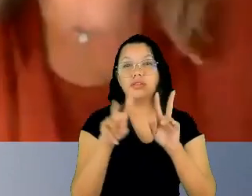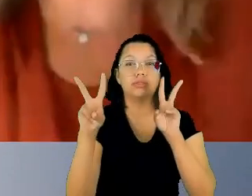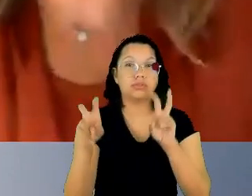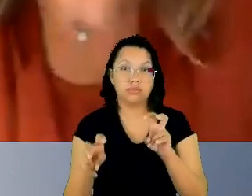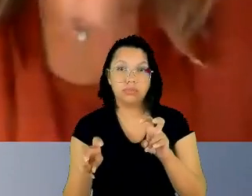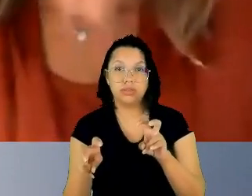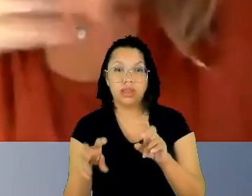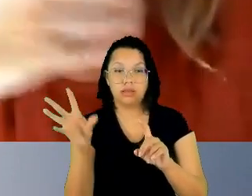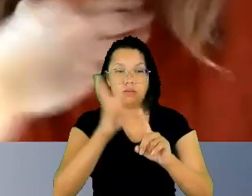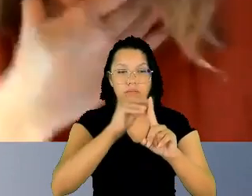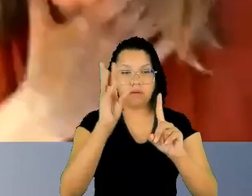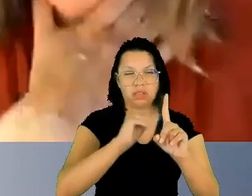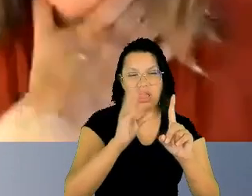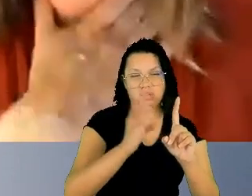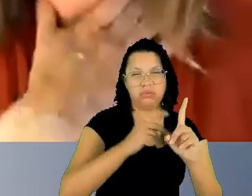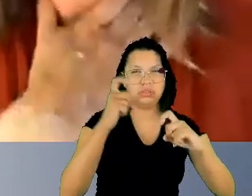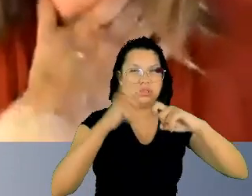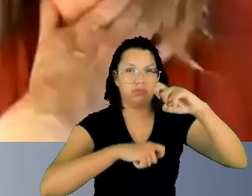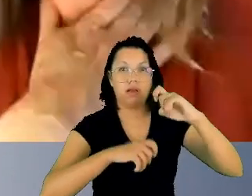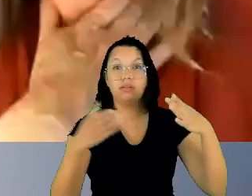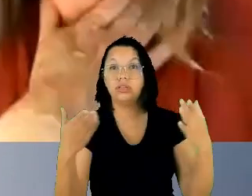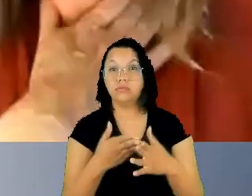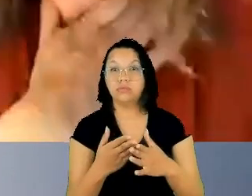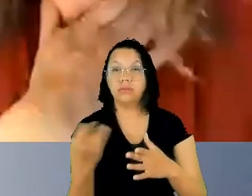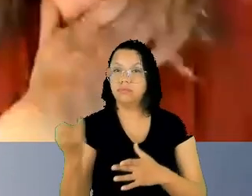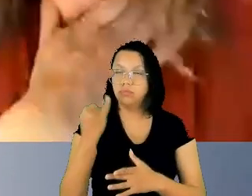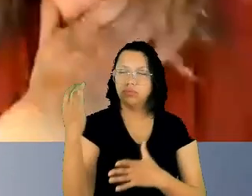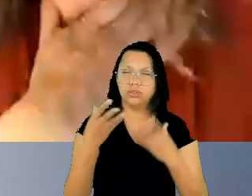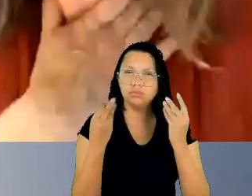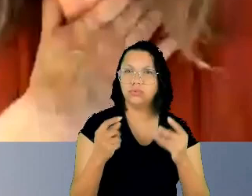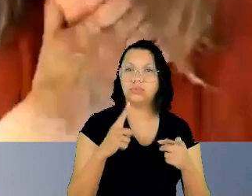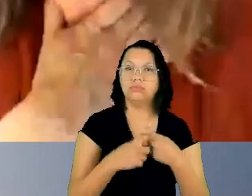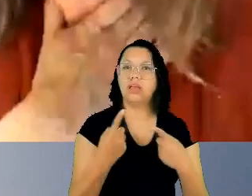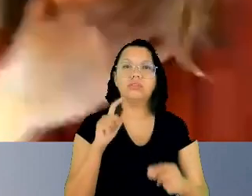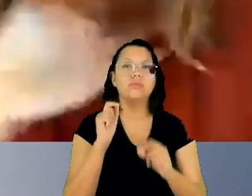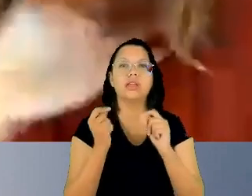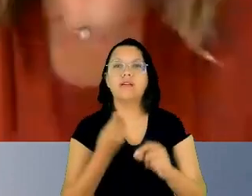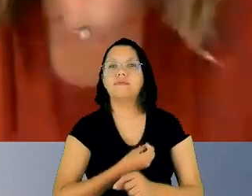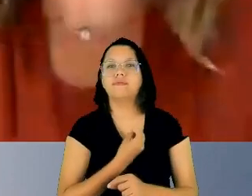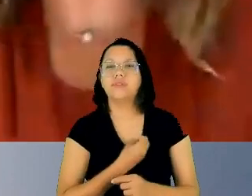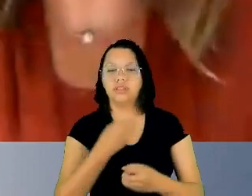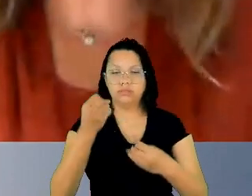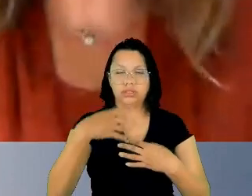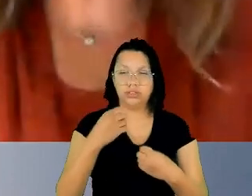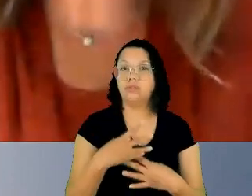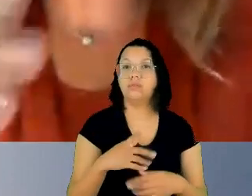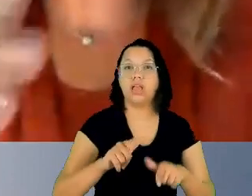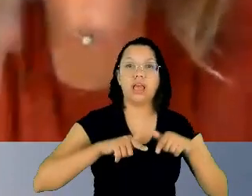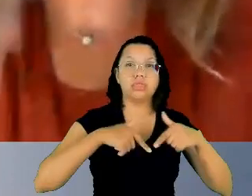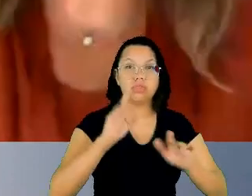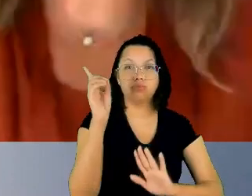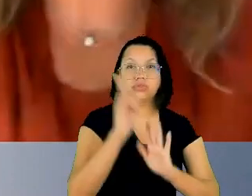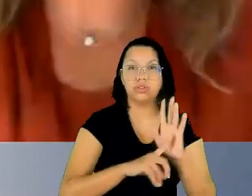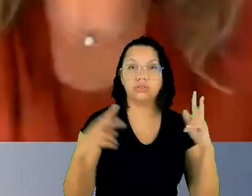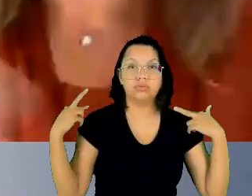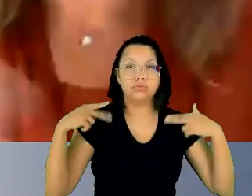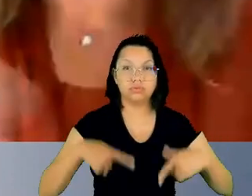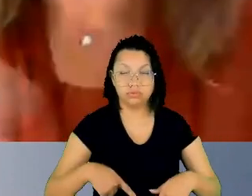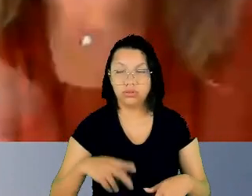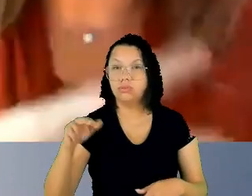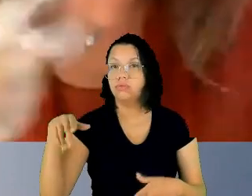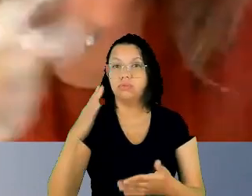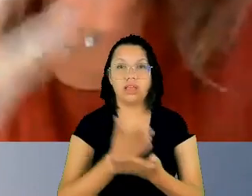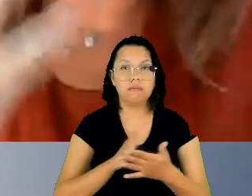isso é fundamental mas o que a vida me ensinou também é que a luta por direitos humanos é incessante cada ponto de chegada é um novo ponto de partido